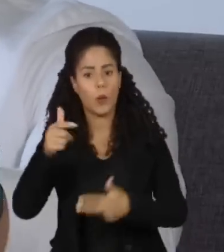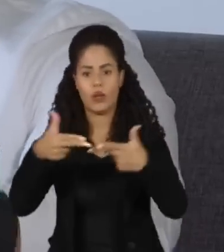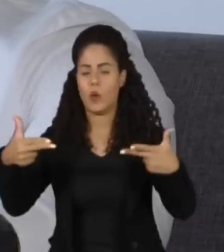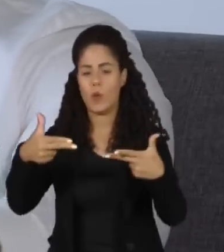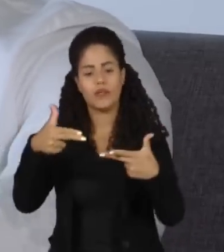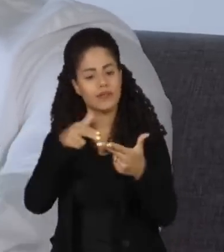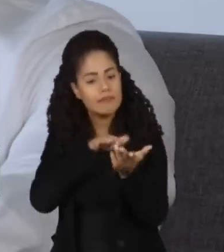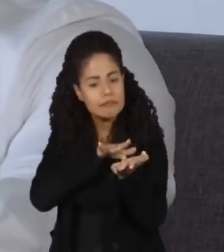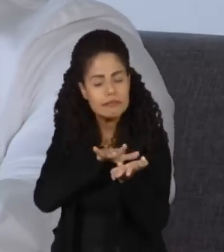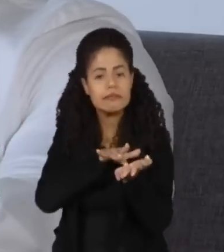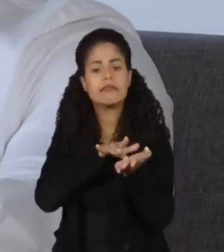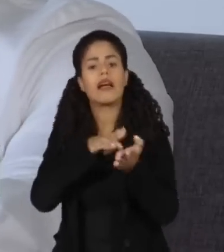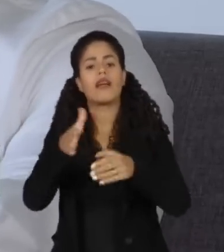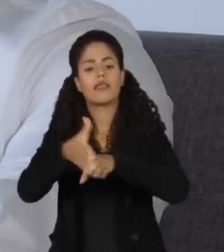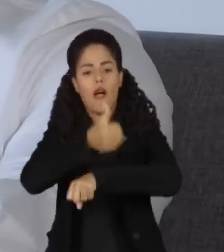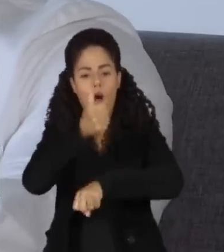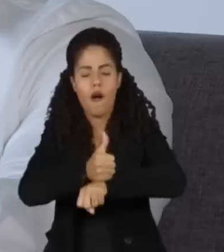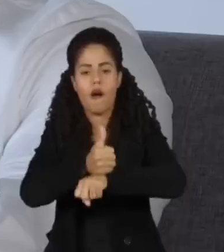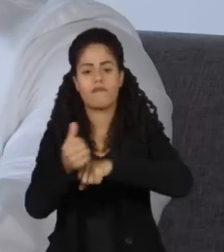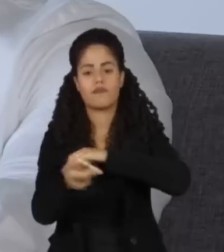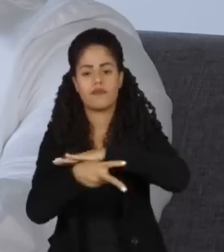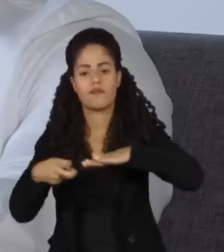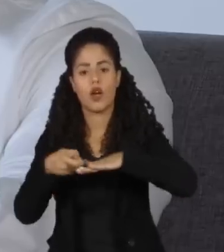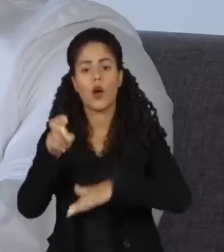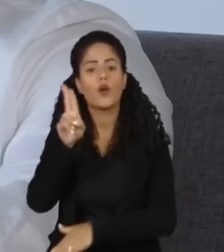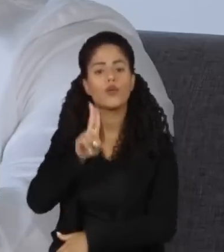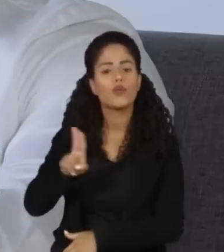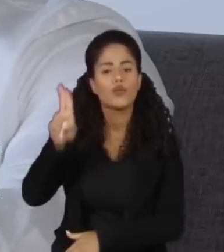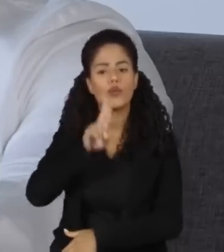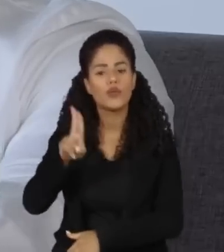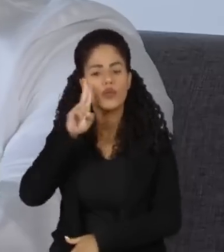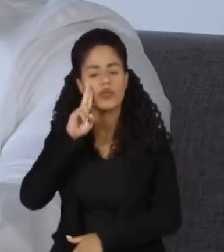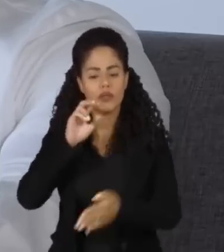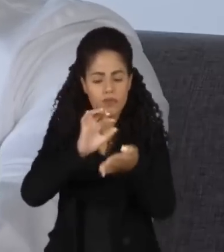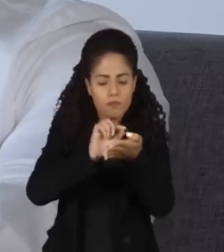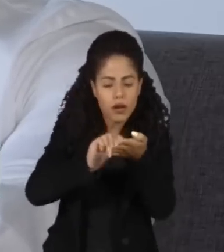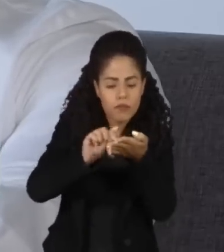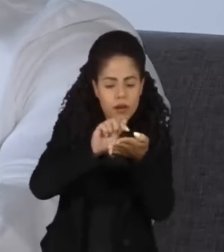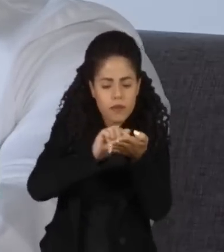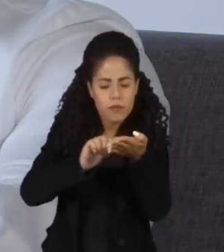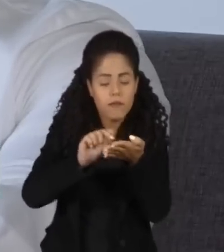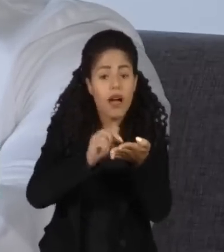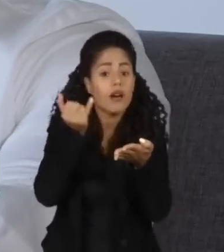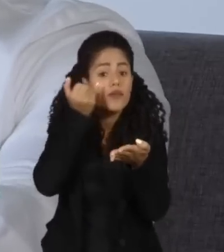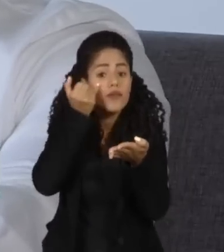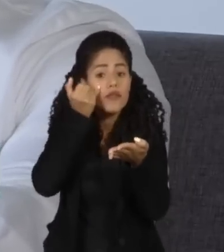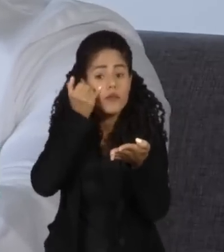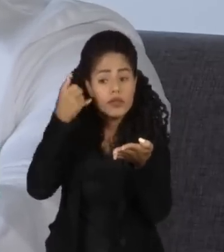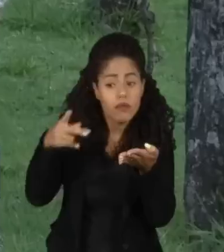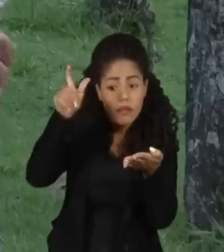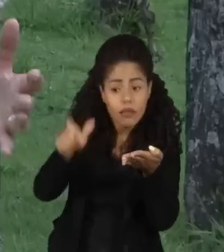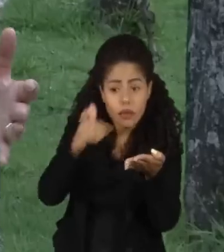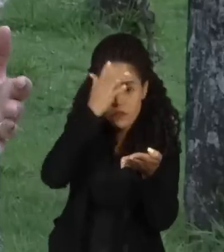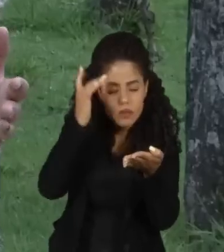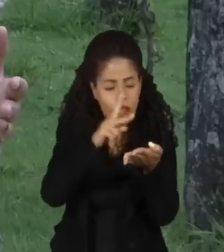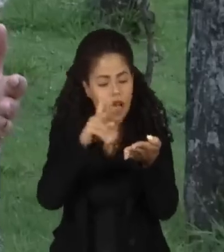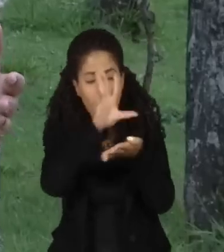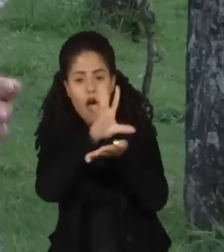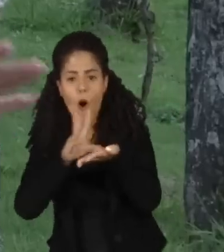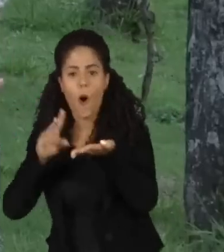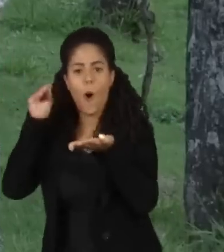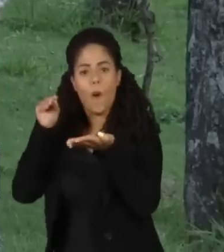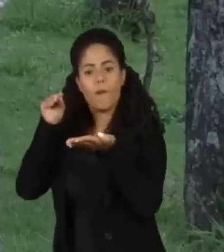Ele opera, na verdade, usando as permissões, abusando as permissões de acessibilidade do sistema Android. A nova